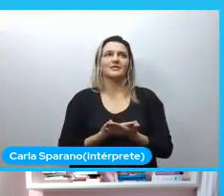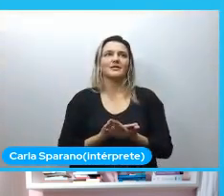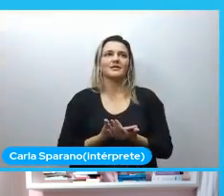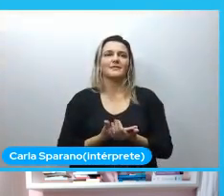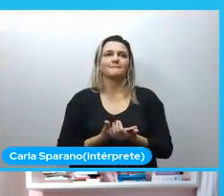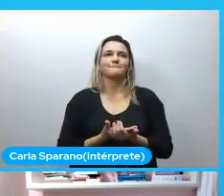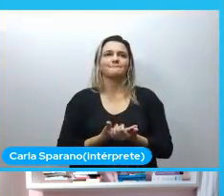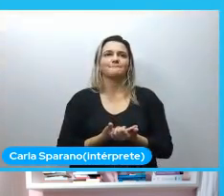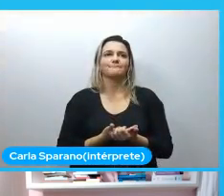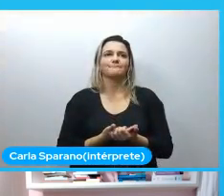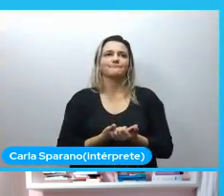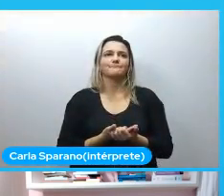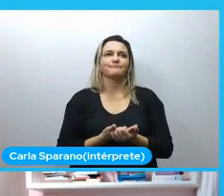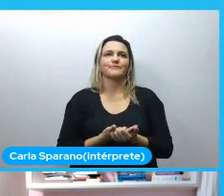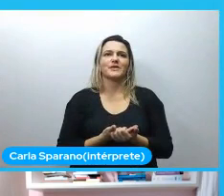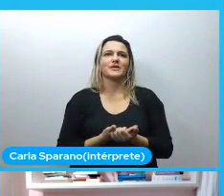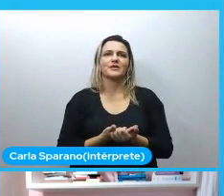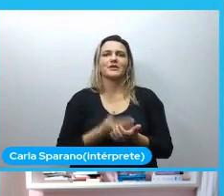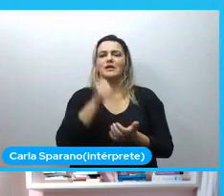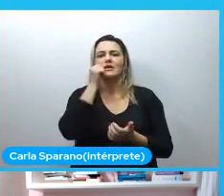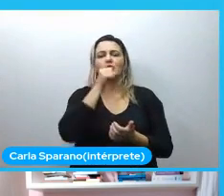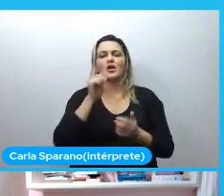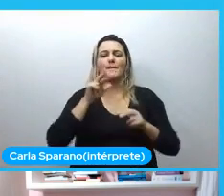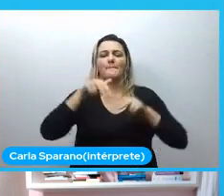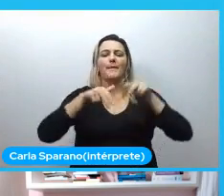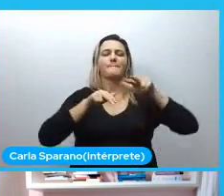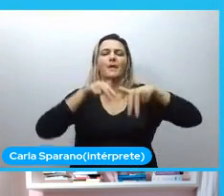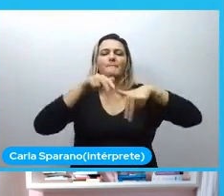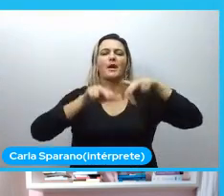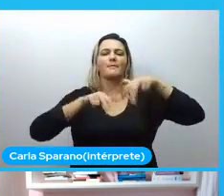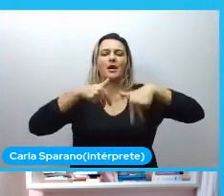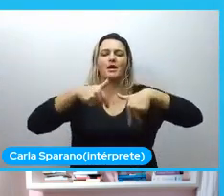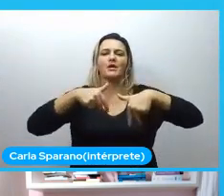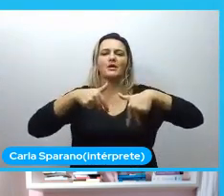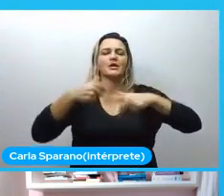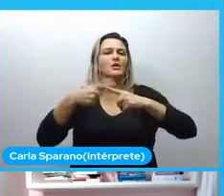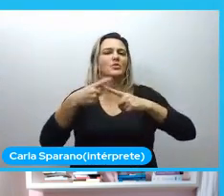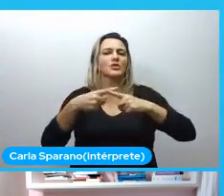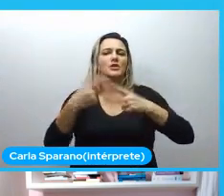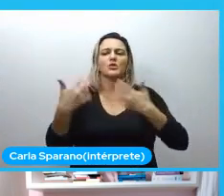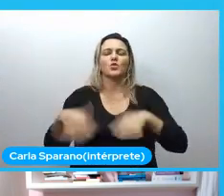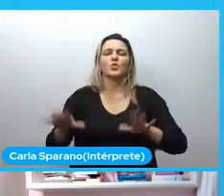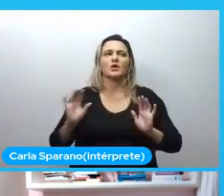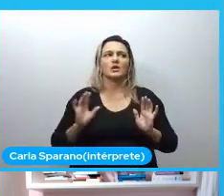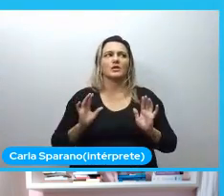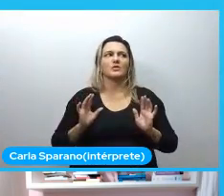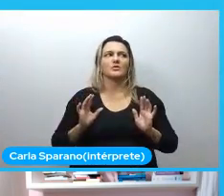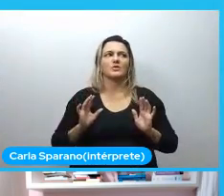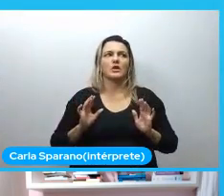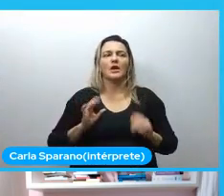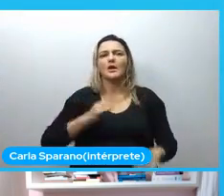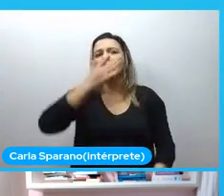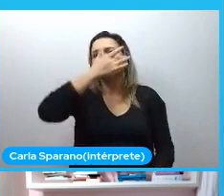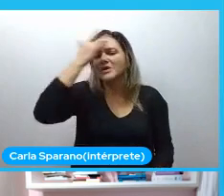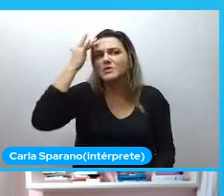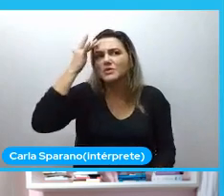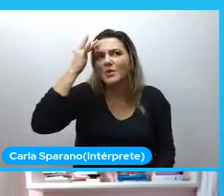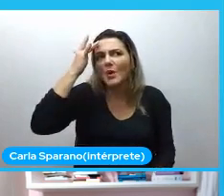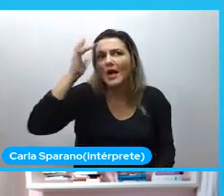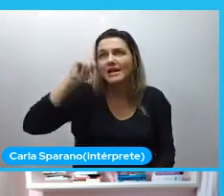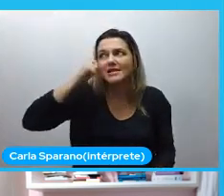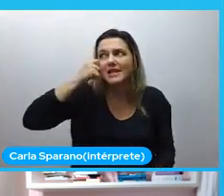não vieram mulheres para seleção porque elas não quiseram não vieram pessoas negras para seleção porque elas não quiseram